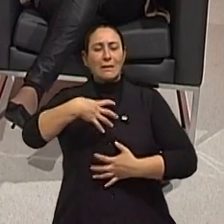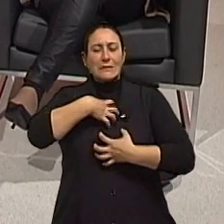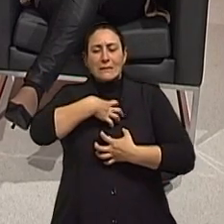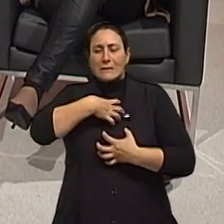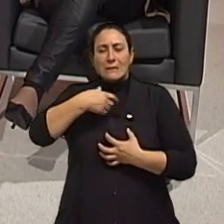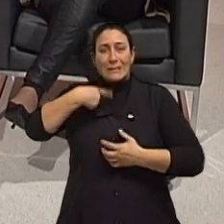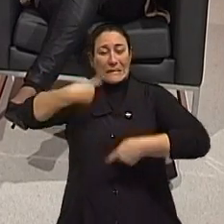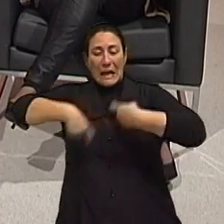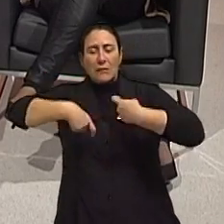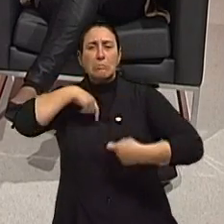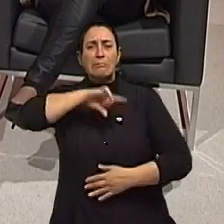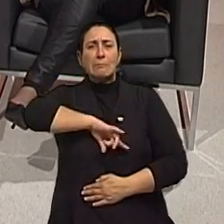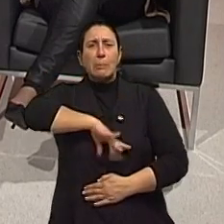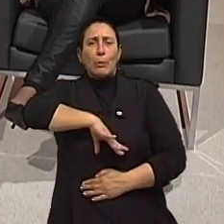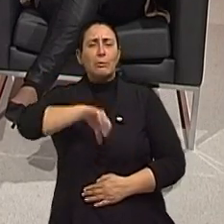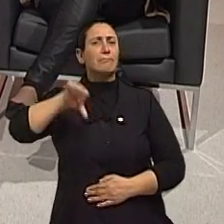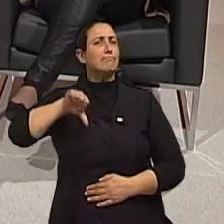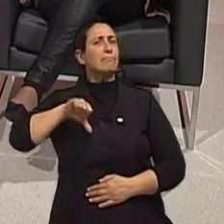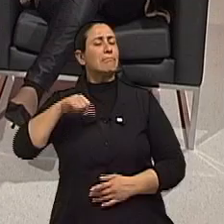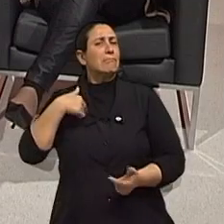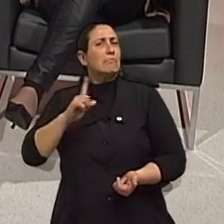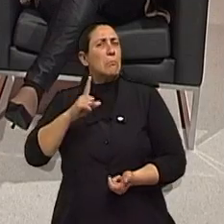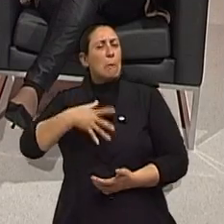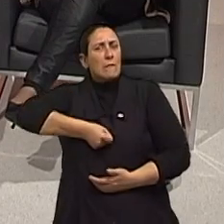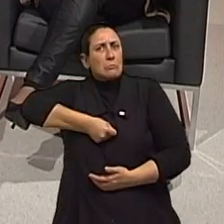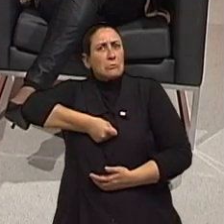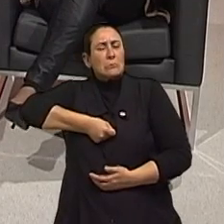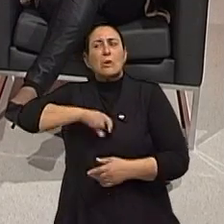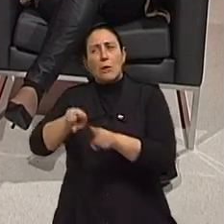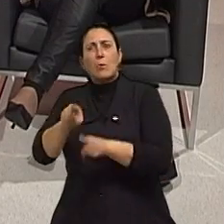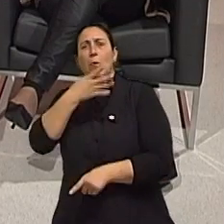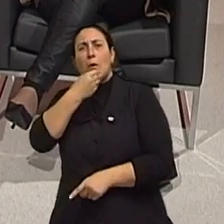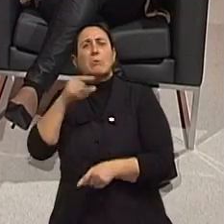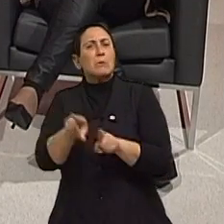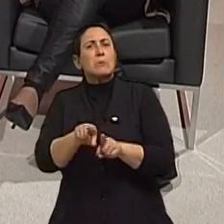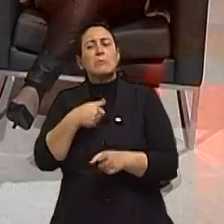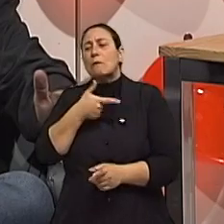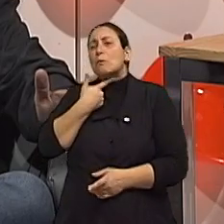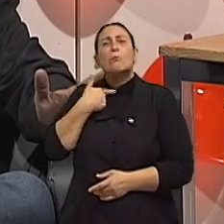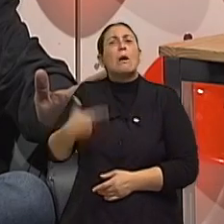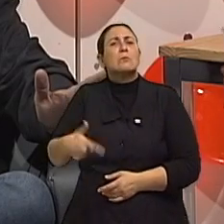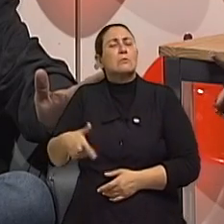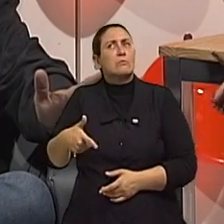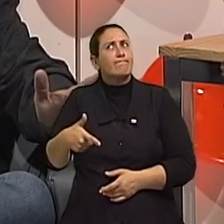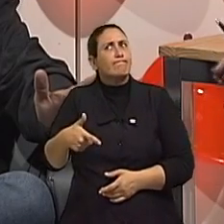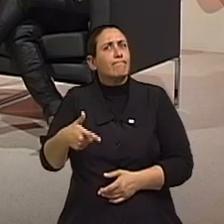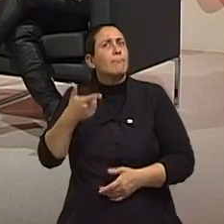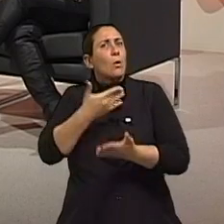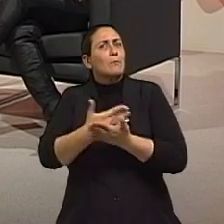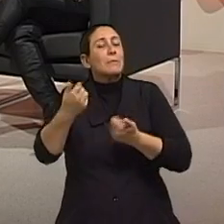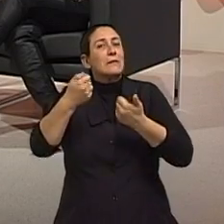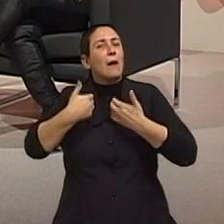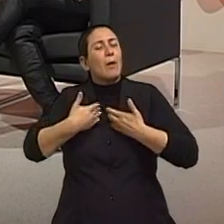eu tenho desejo de ter desejo. Como isso é importante, eu estou aberta a querer. Ou seja, começou, então,